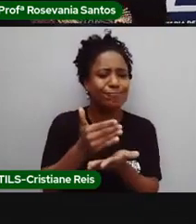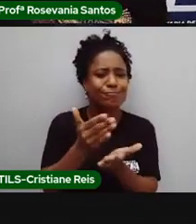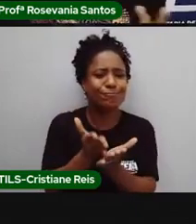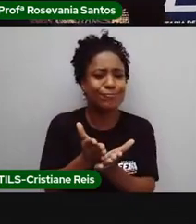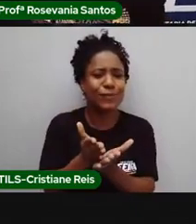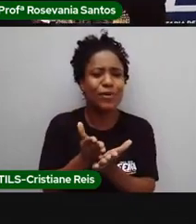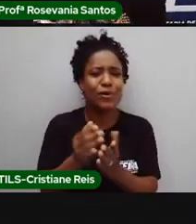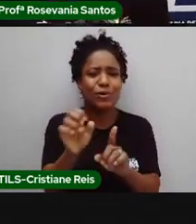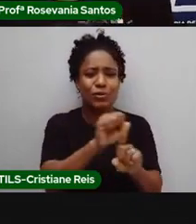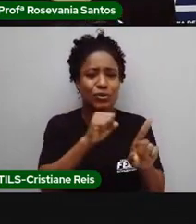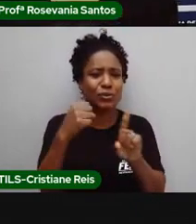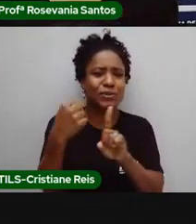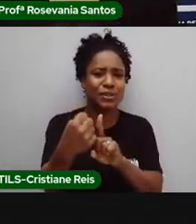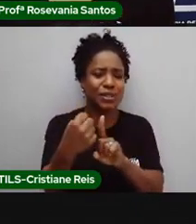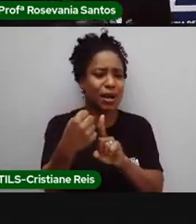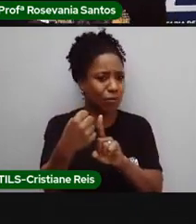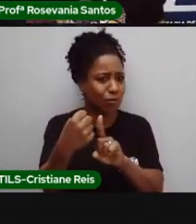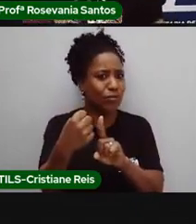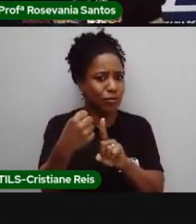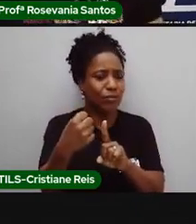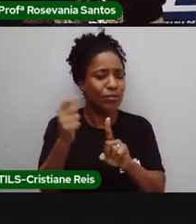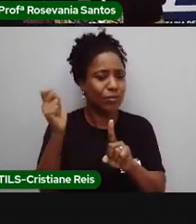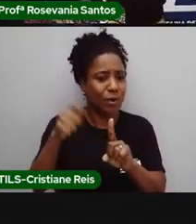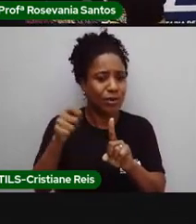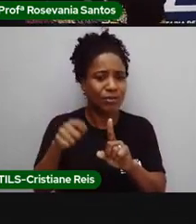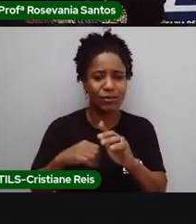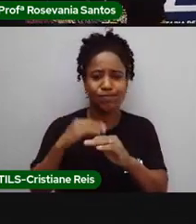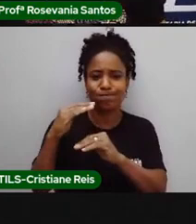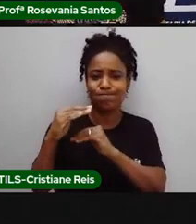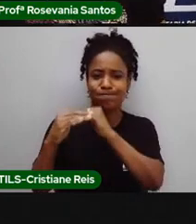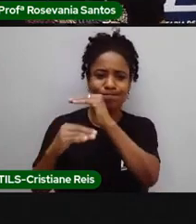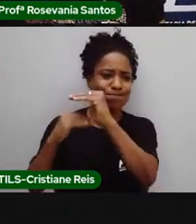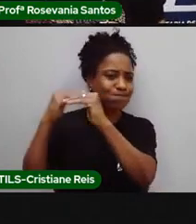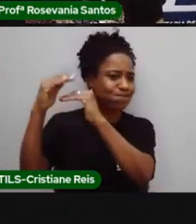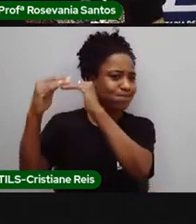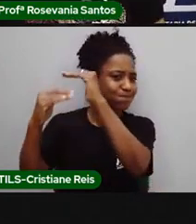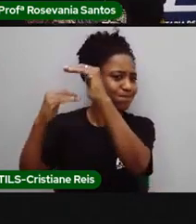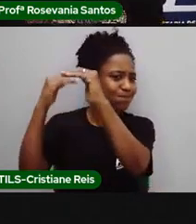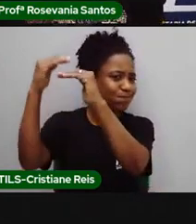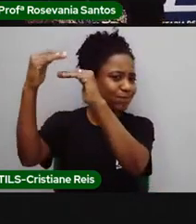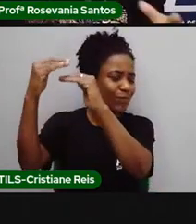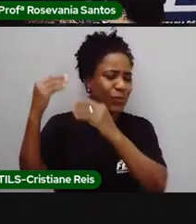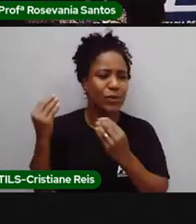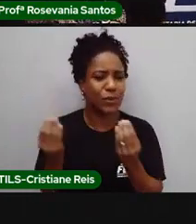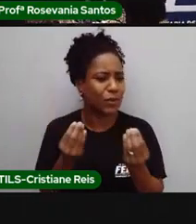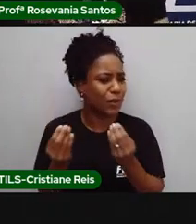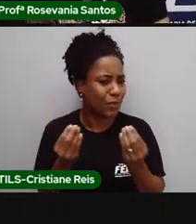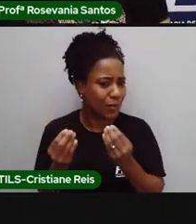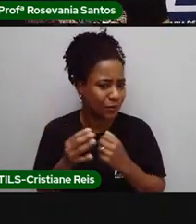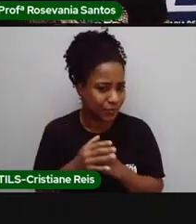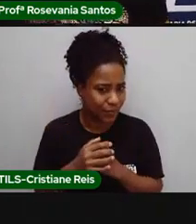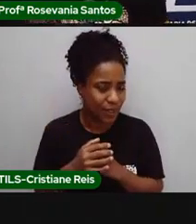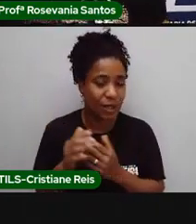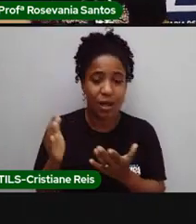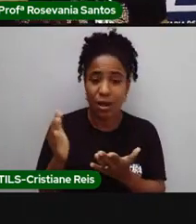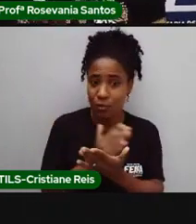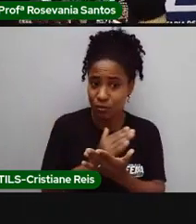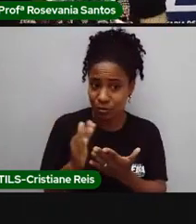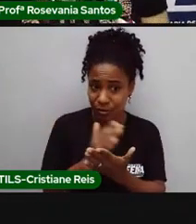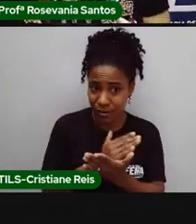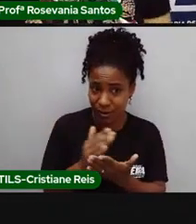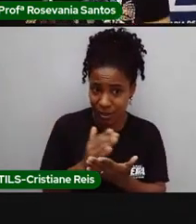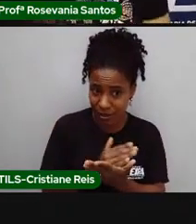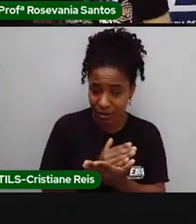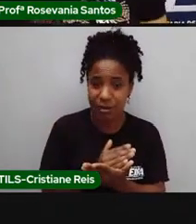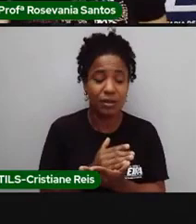ela gera uma certa ascensão. Então, tem pessoas que desenvolvem a mesma atividade e